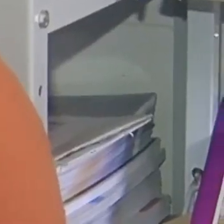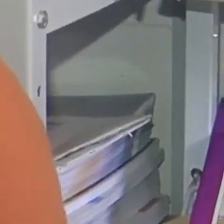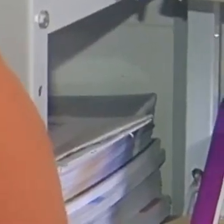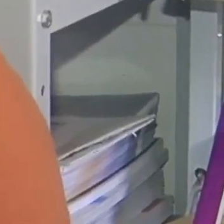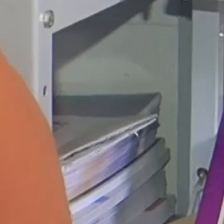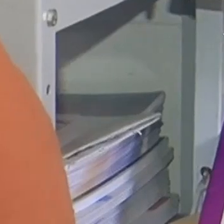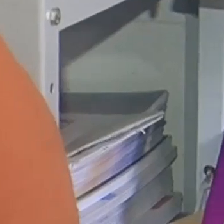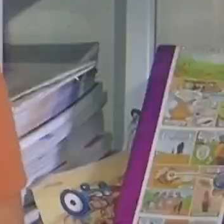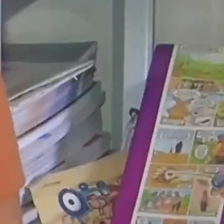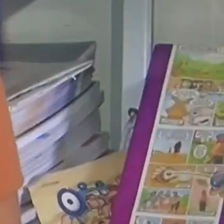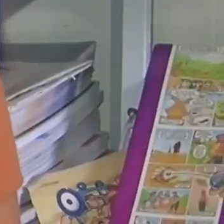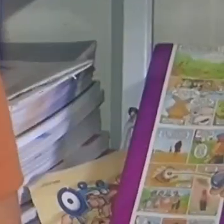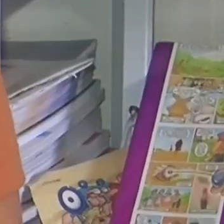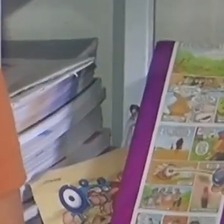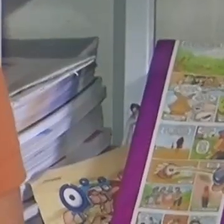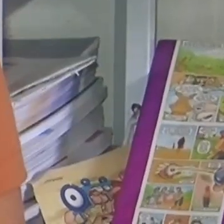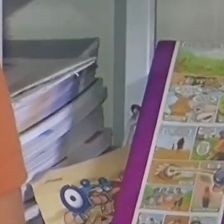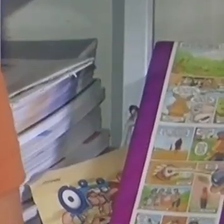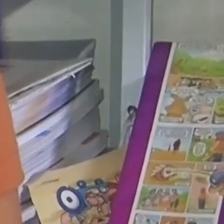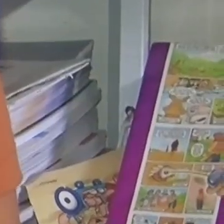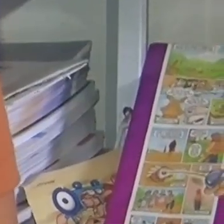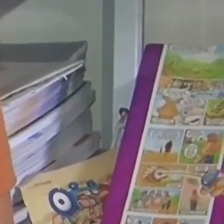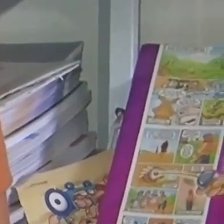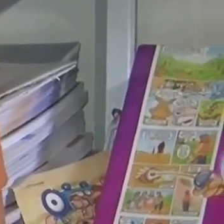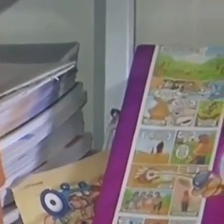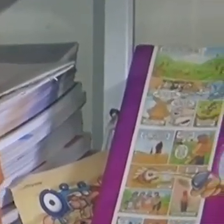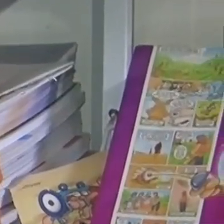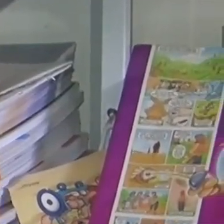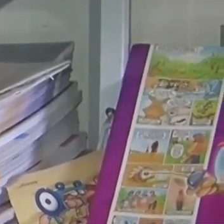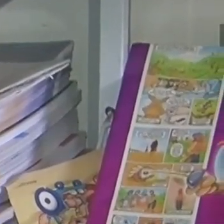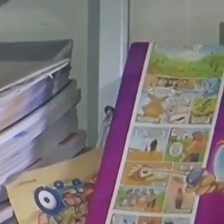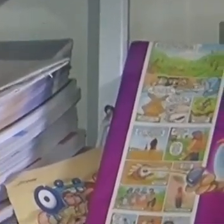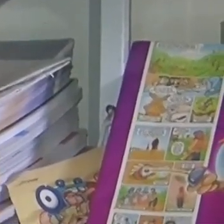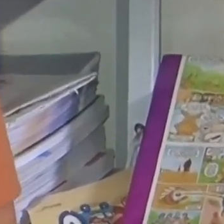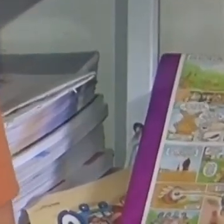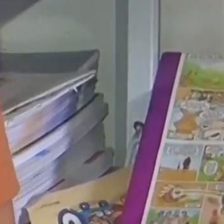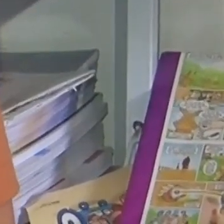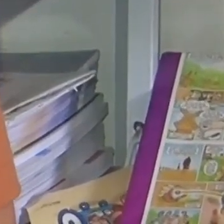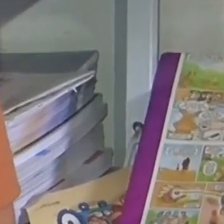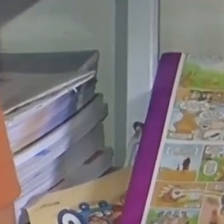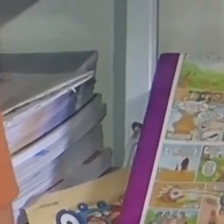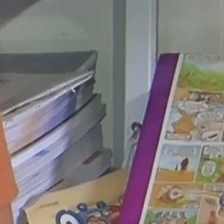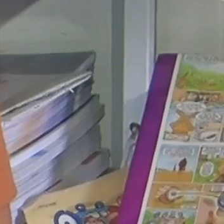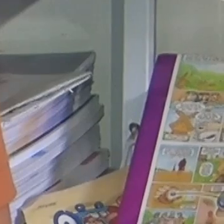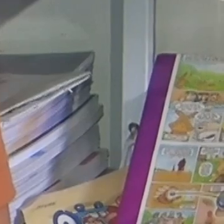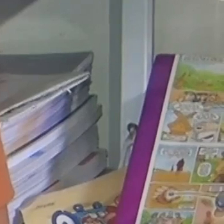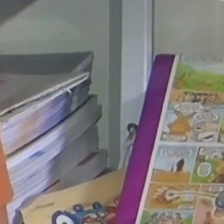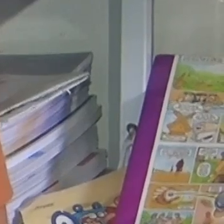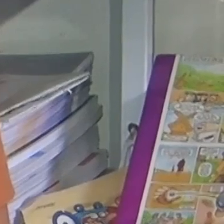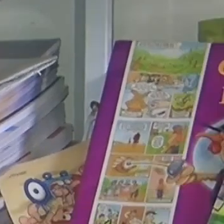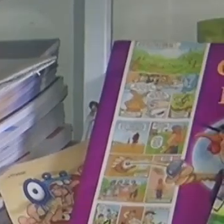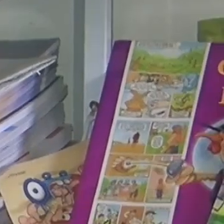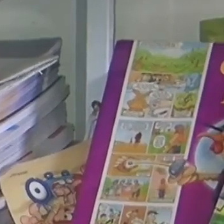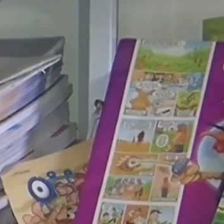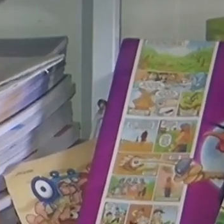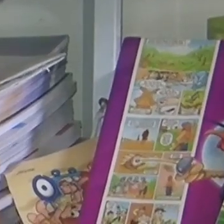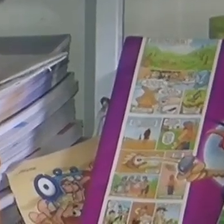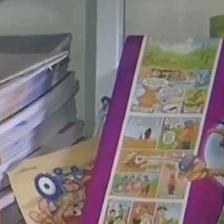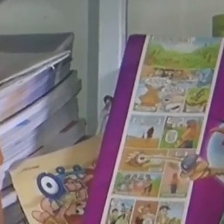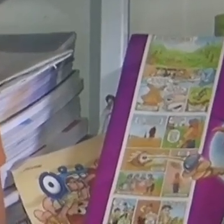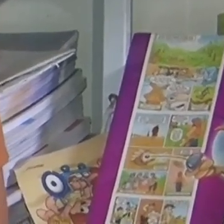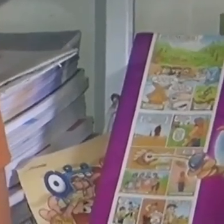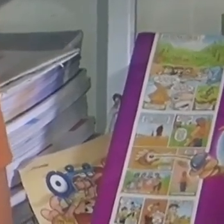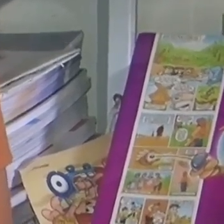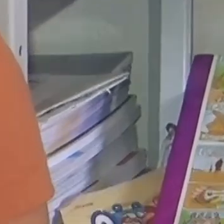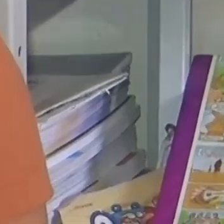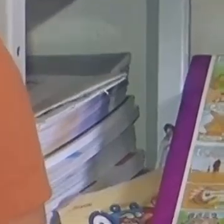materiais concretos, as tecnologias inovadoras como o abaco. Trabalham muito também o lúdico, atividades de